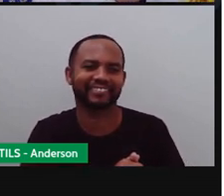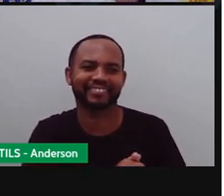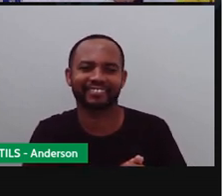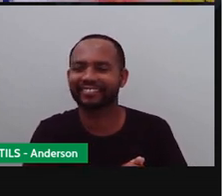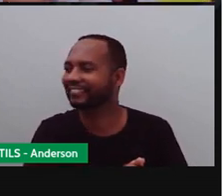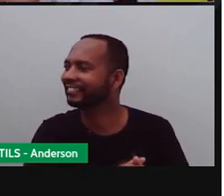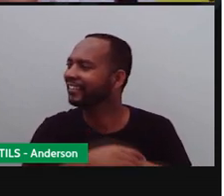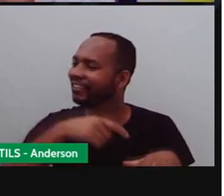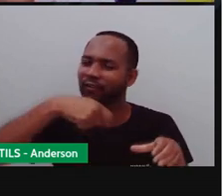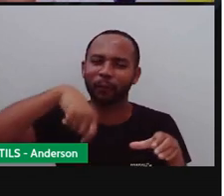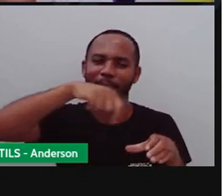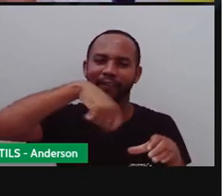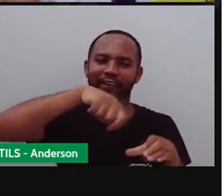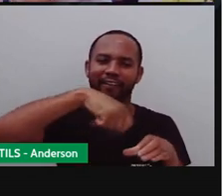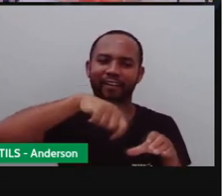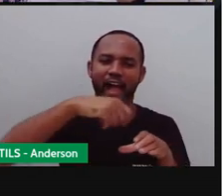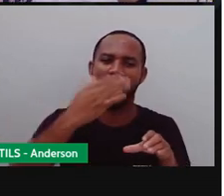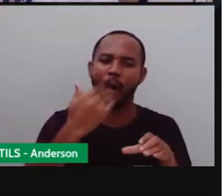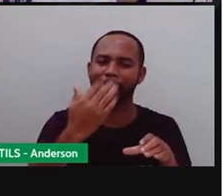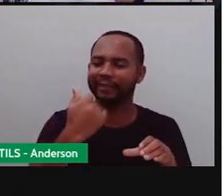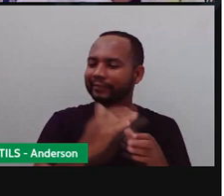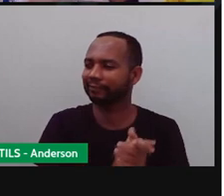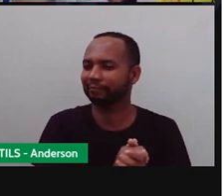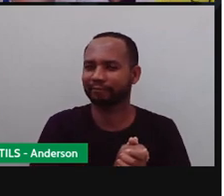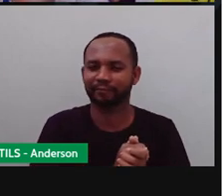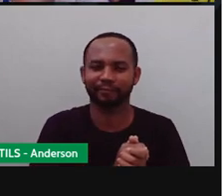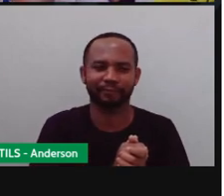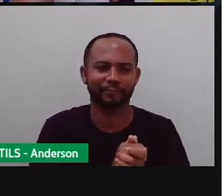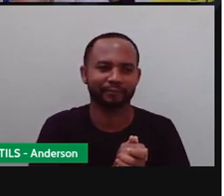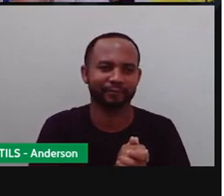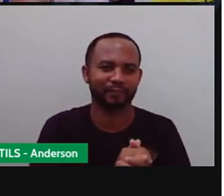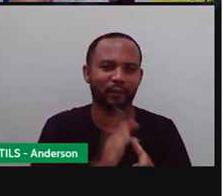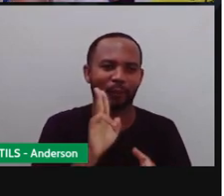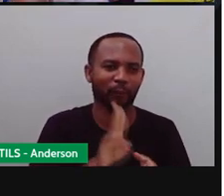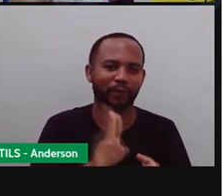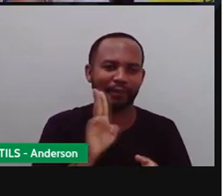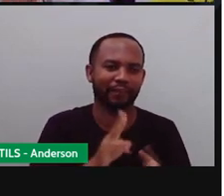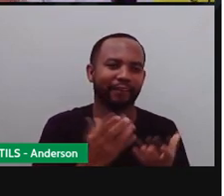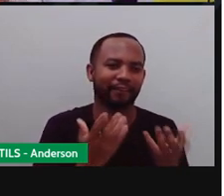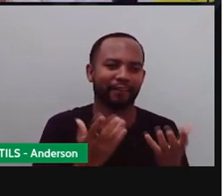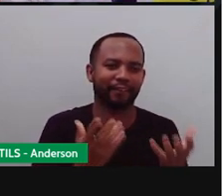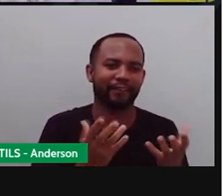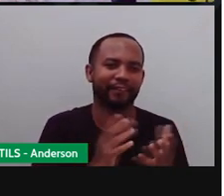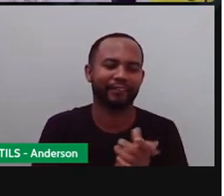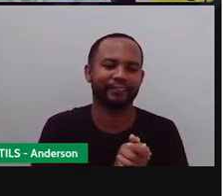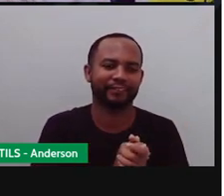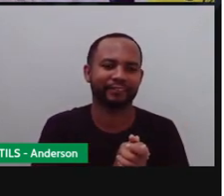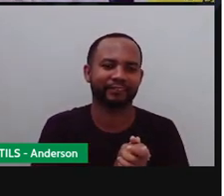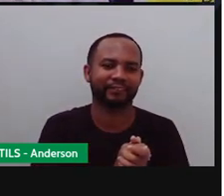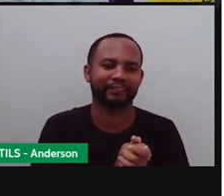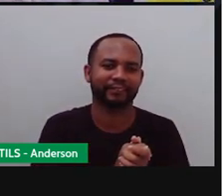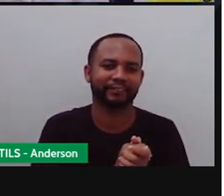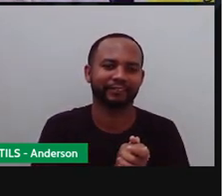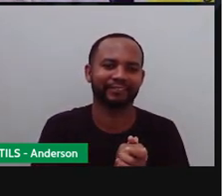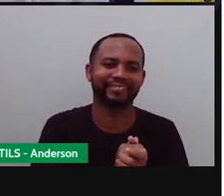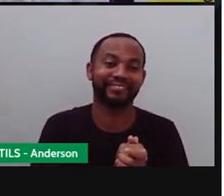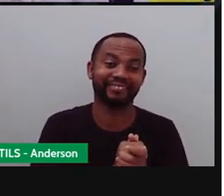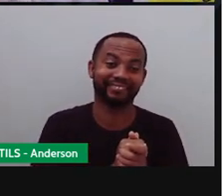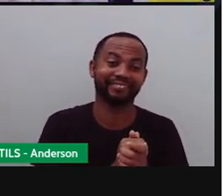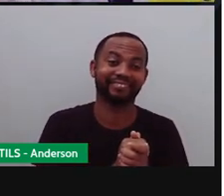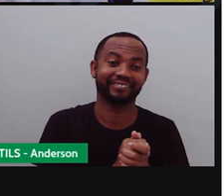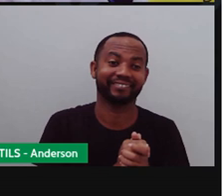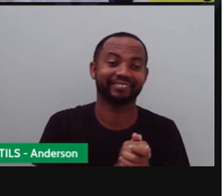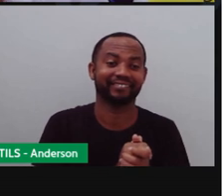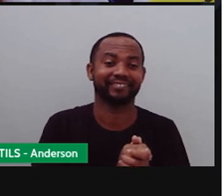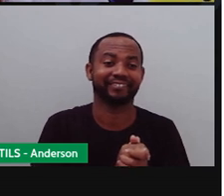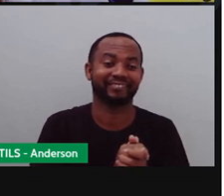Olha. Ele quer porque quer fazer sopa. Ele queria utilizar, né? As coisas que a gente... As verduras